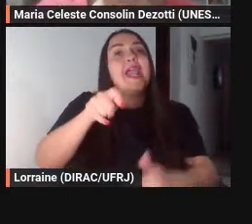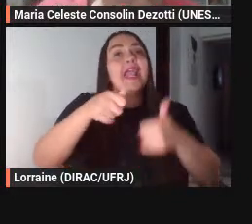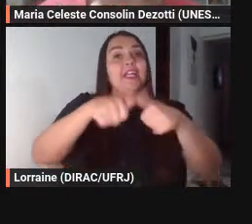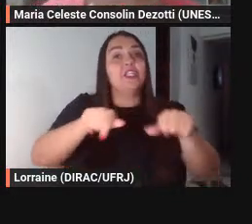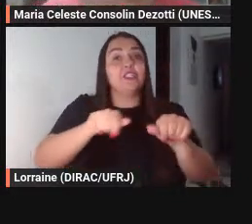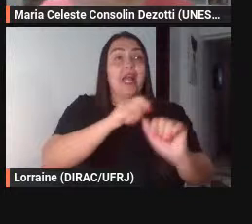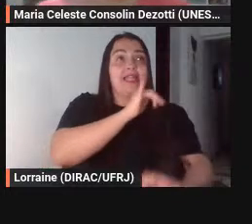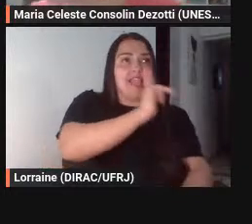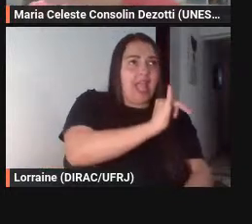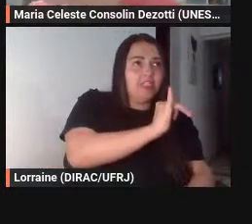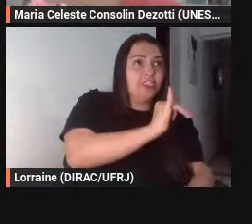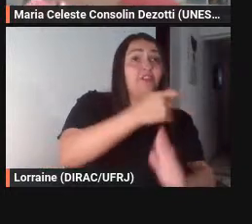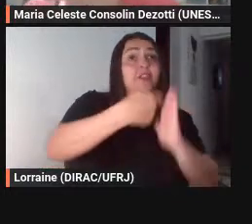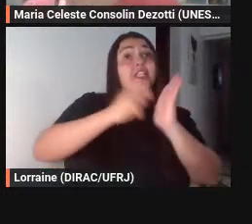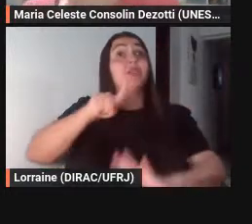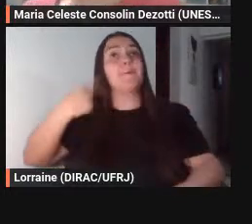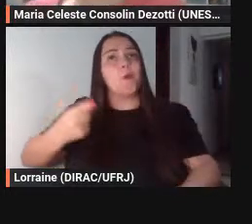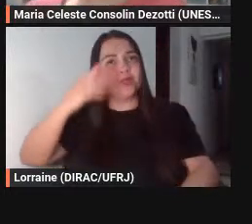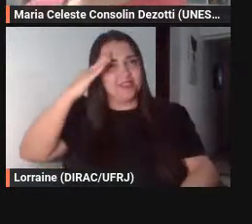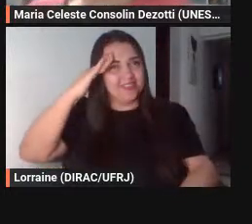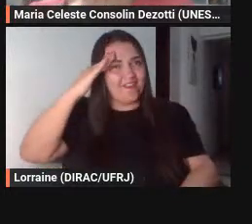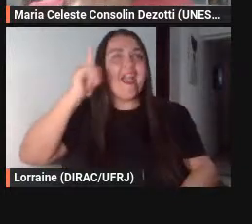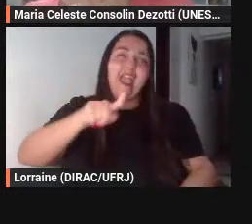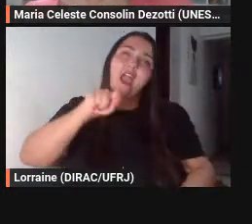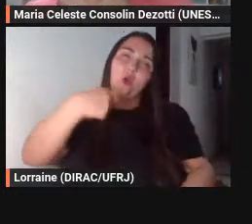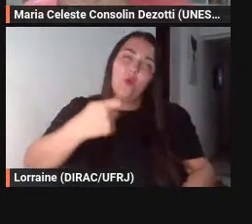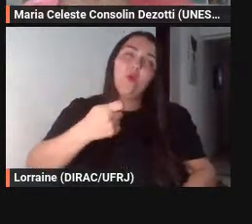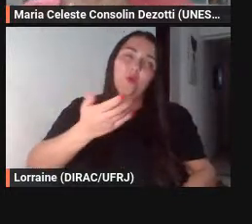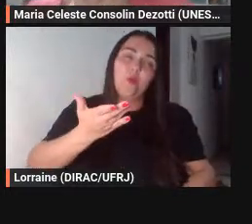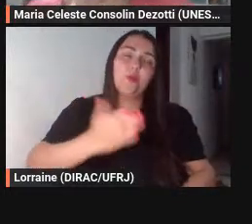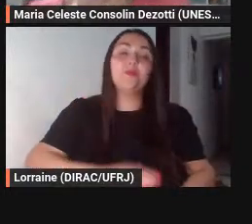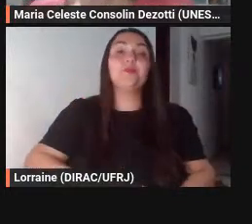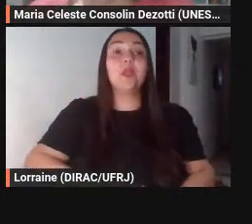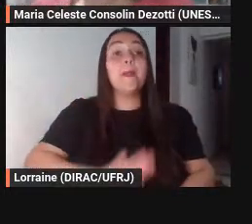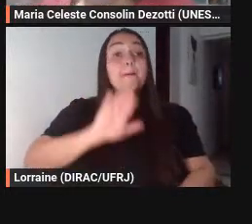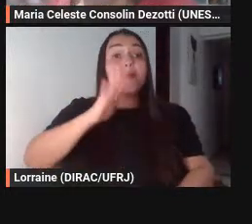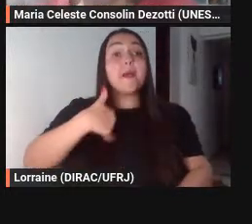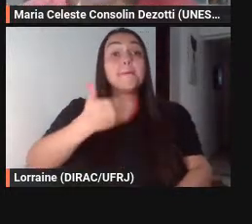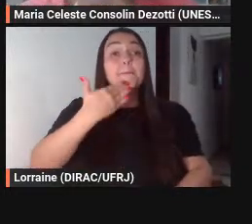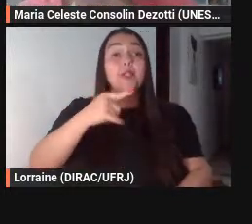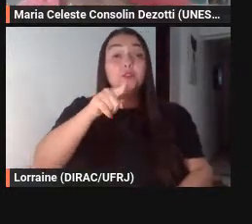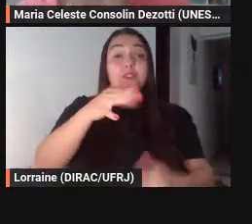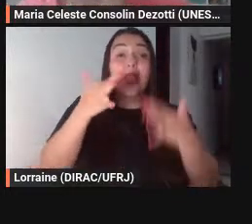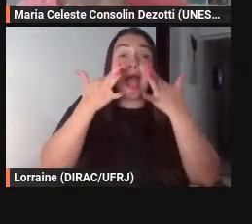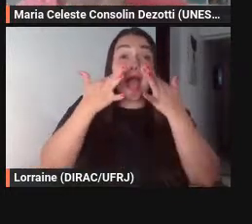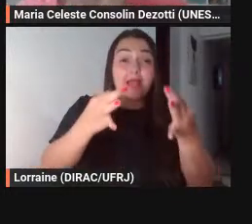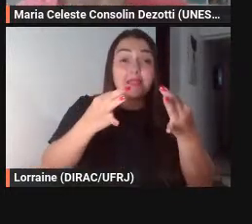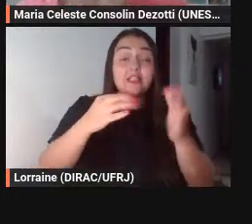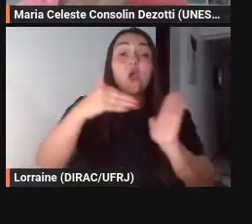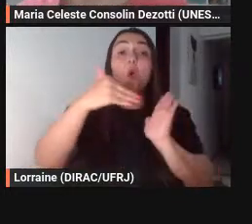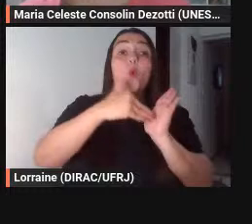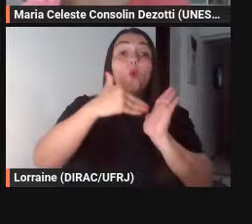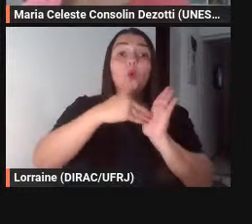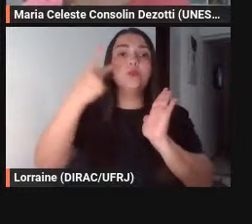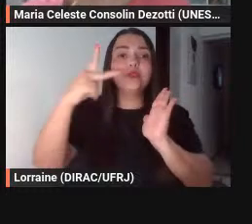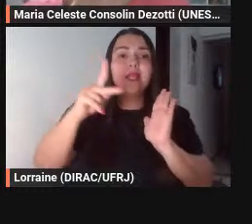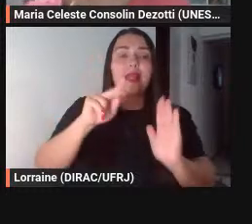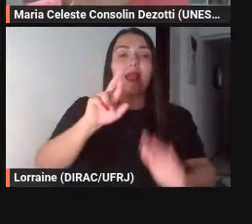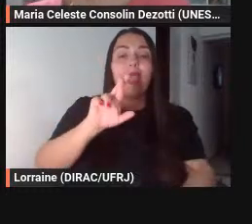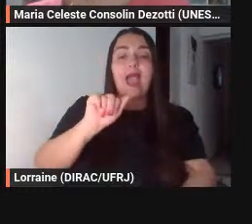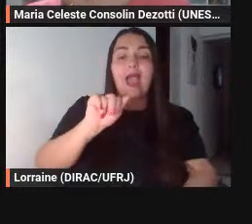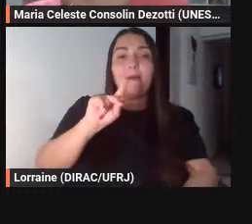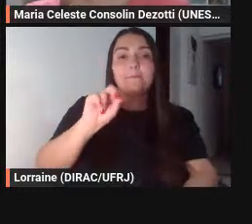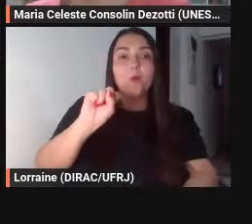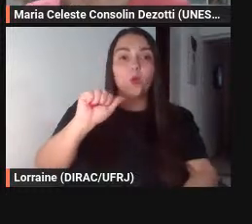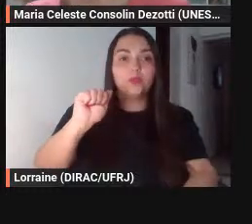narrativa mas eu quero chamar a atenção de vocês para a última fala da raposa que também